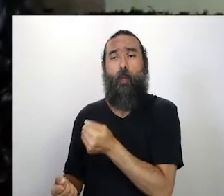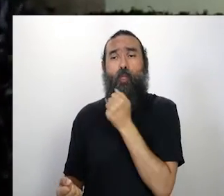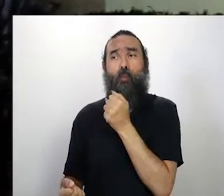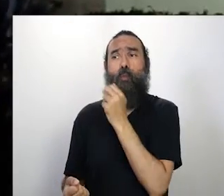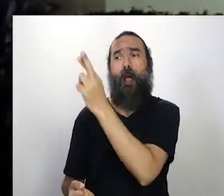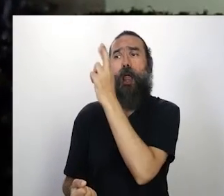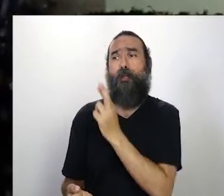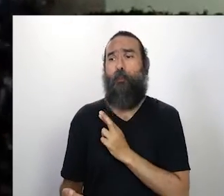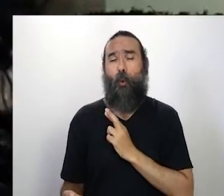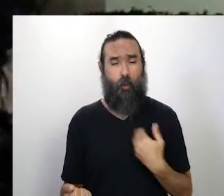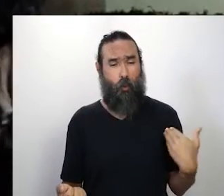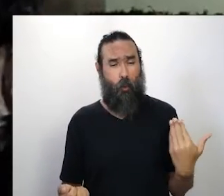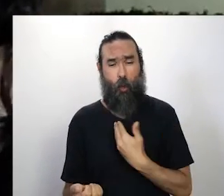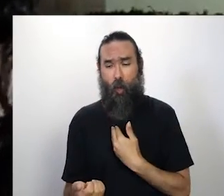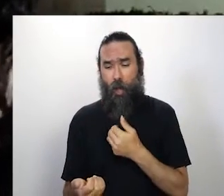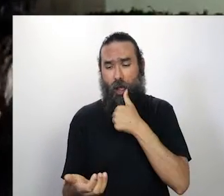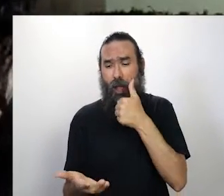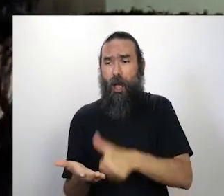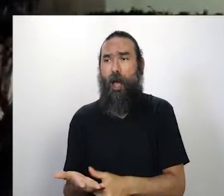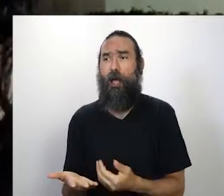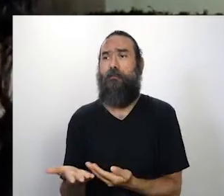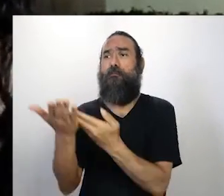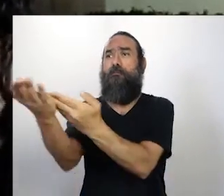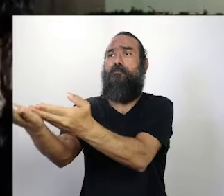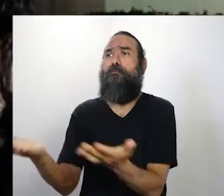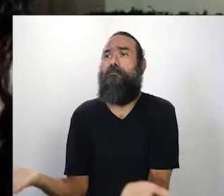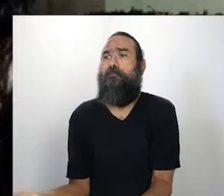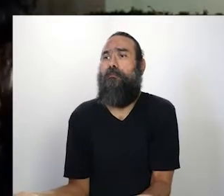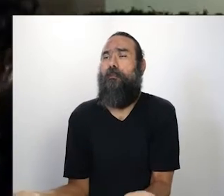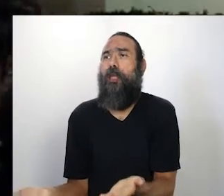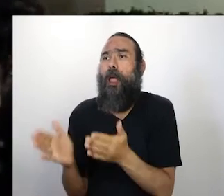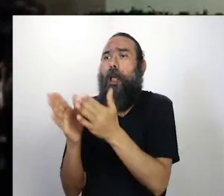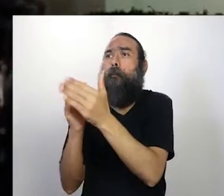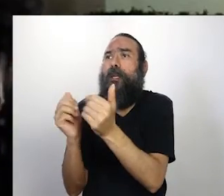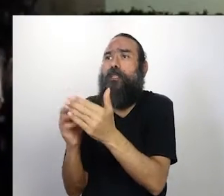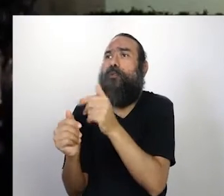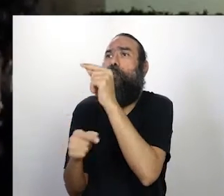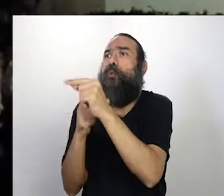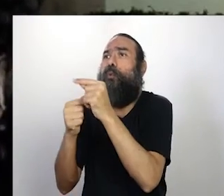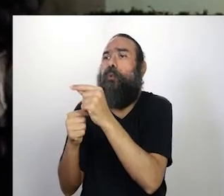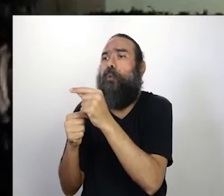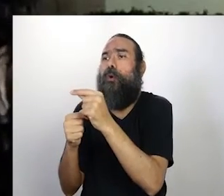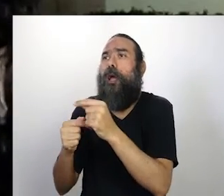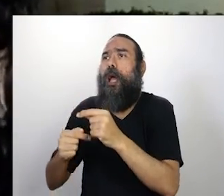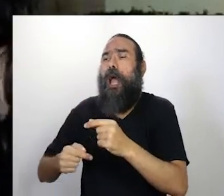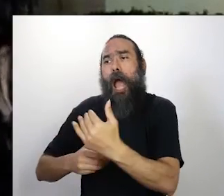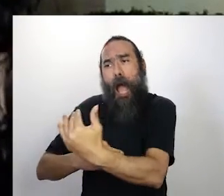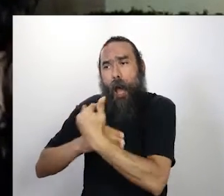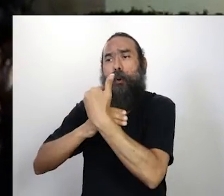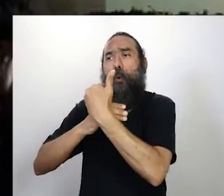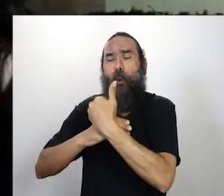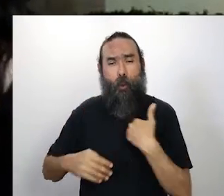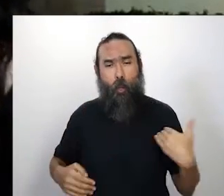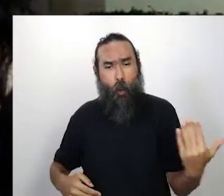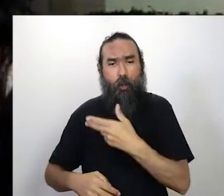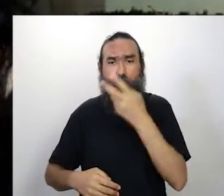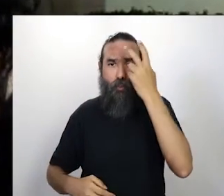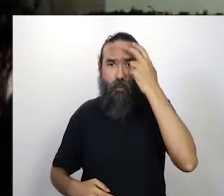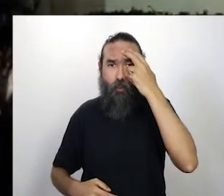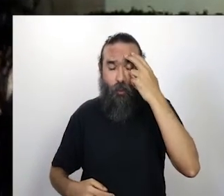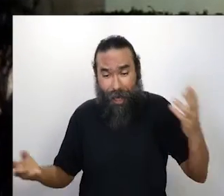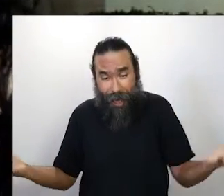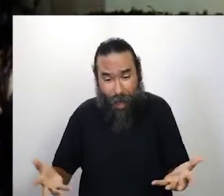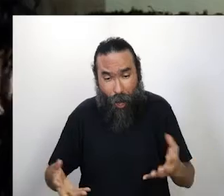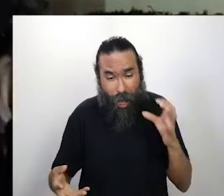governador para a nossa carta, onde a gente pedia algumas ações, não só emergenciais, mas também a longo prazo, porque